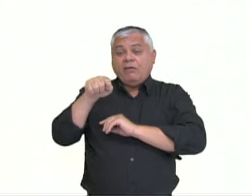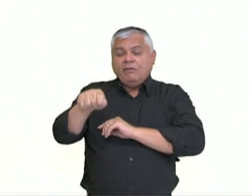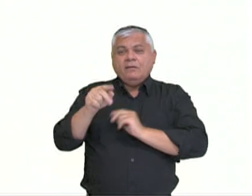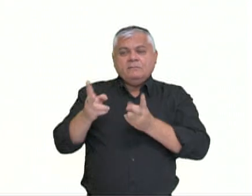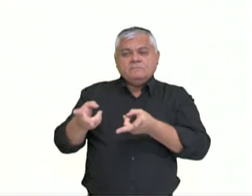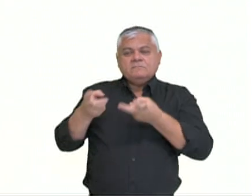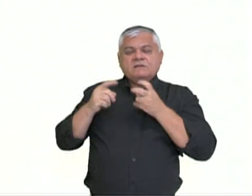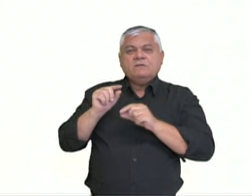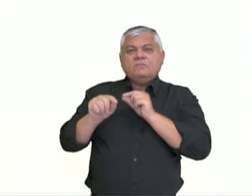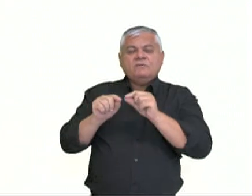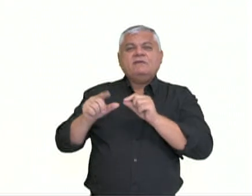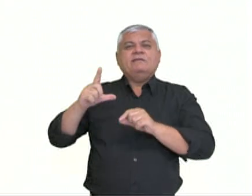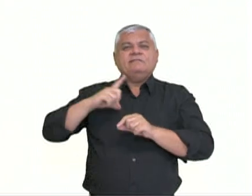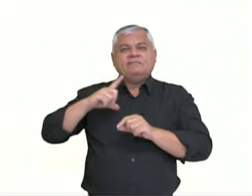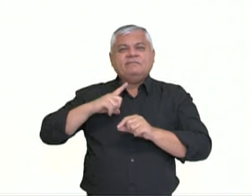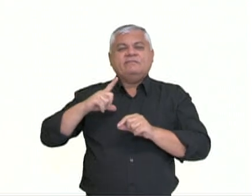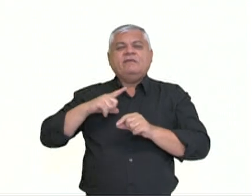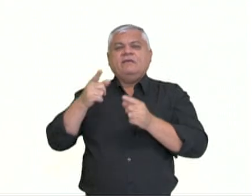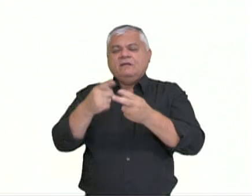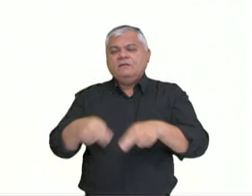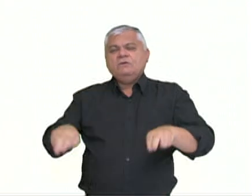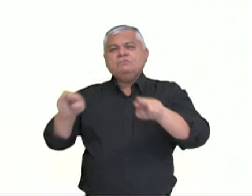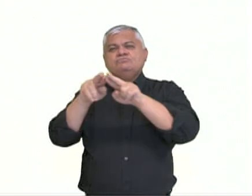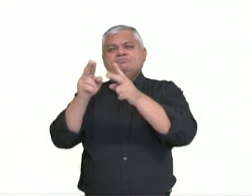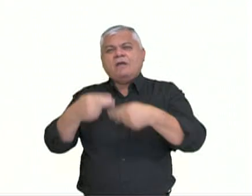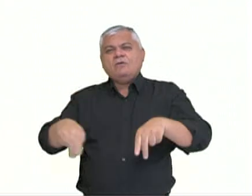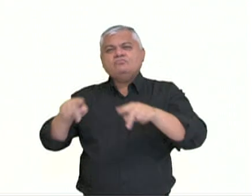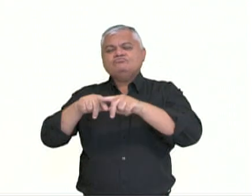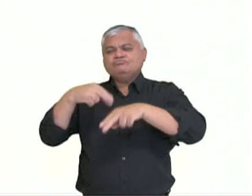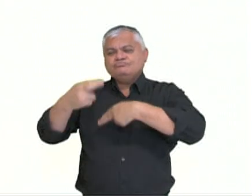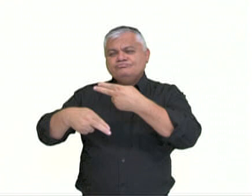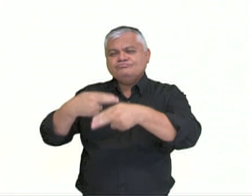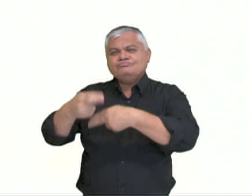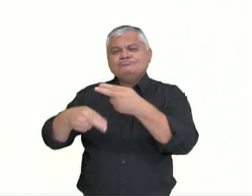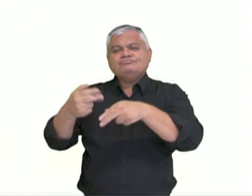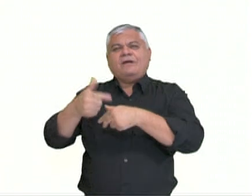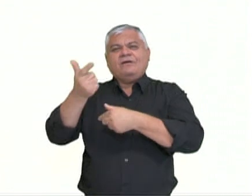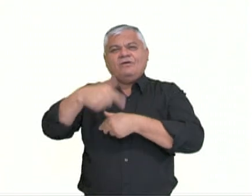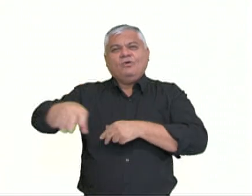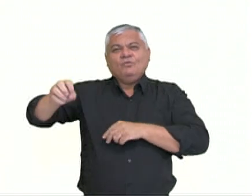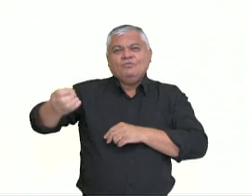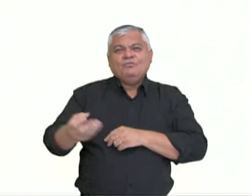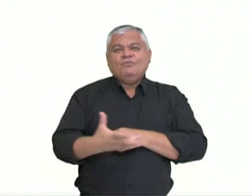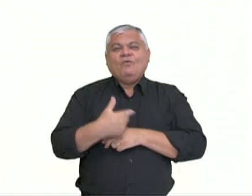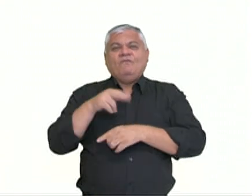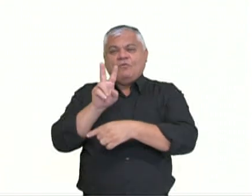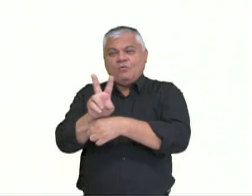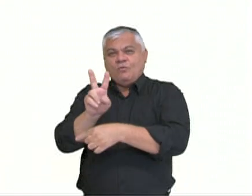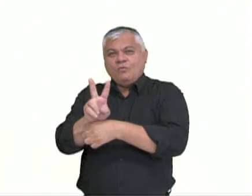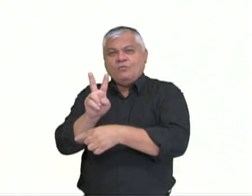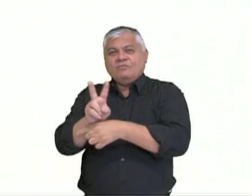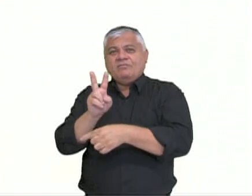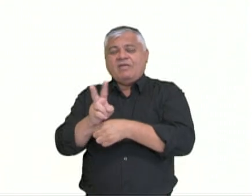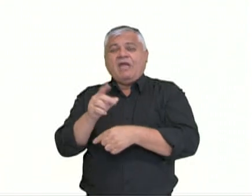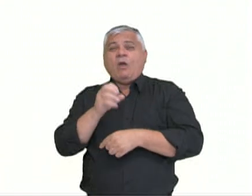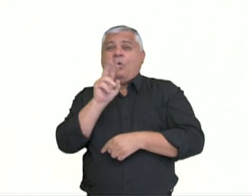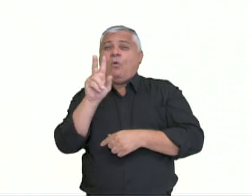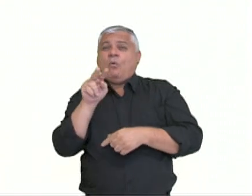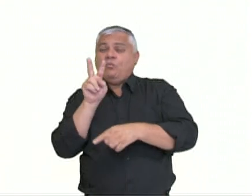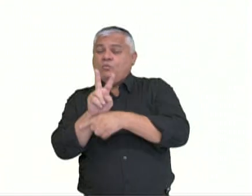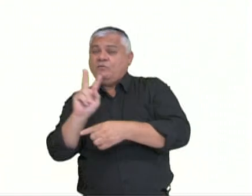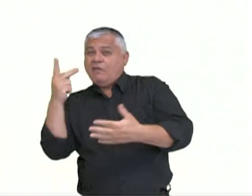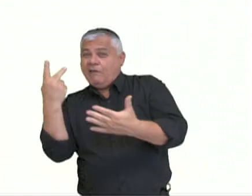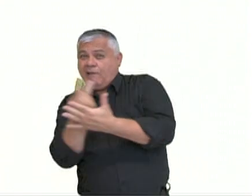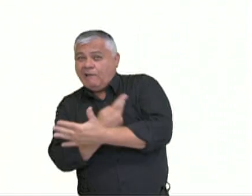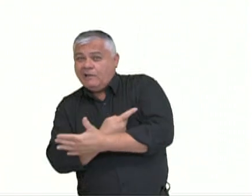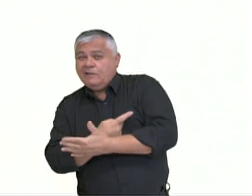perceber que ele trata-se de um recurso renovável e que sua má utilização e a não conservação dos solos faz com que estes não